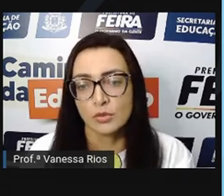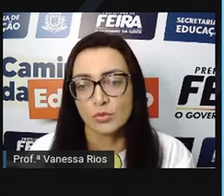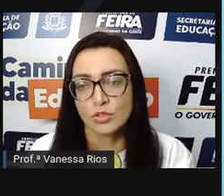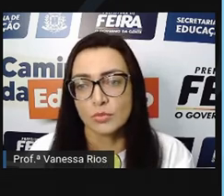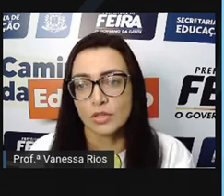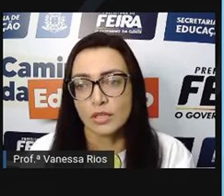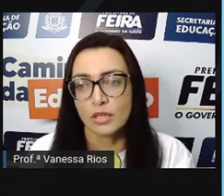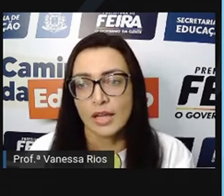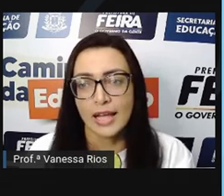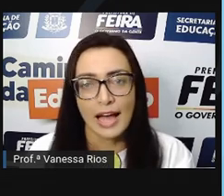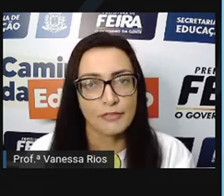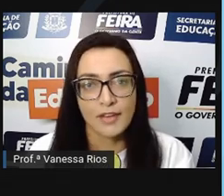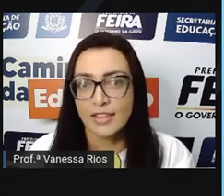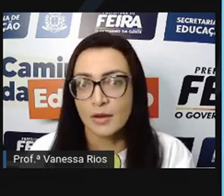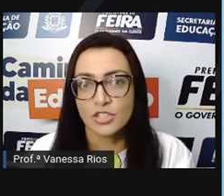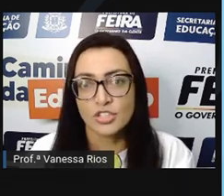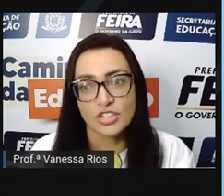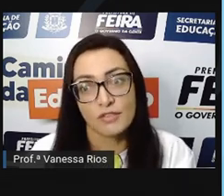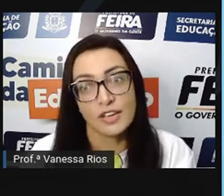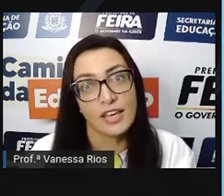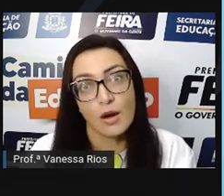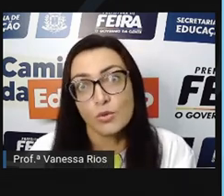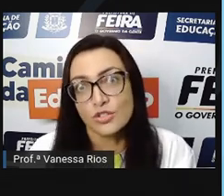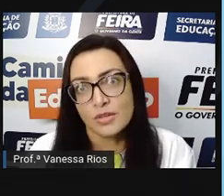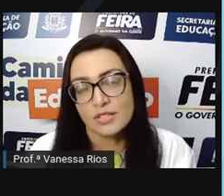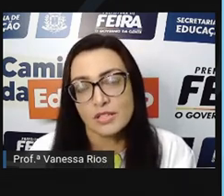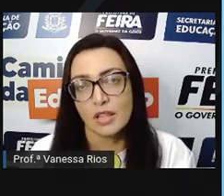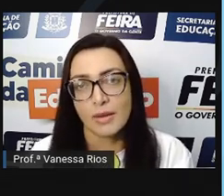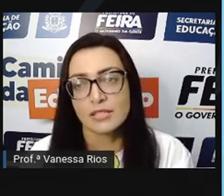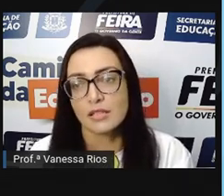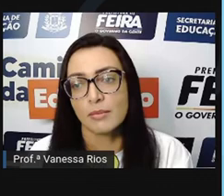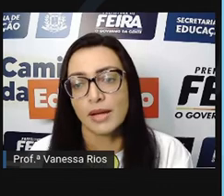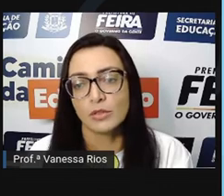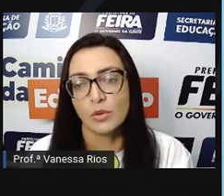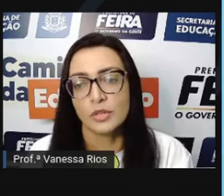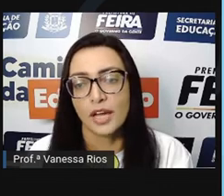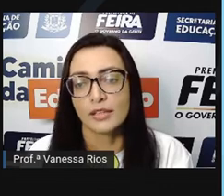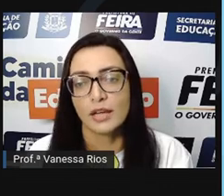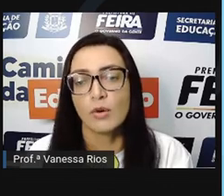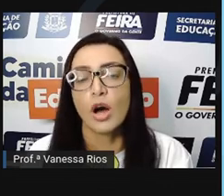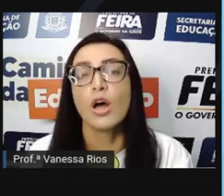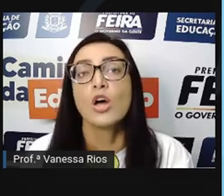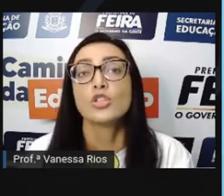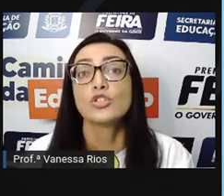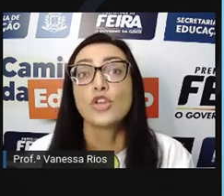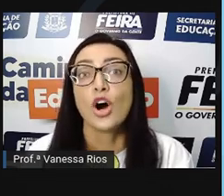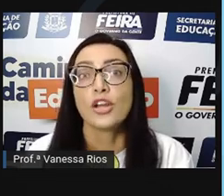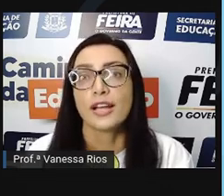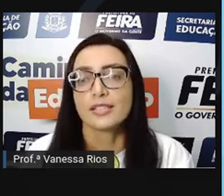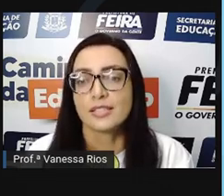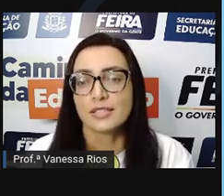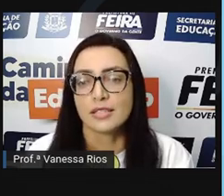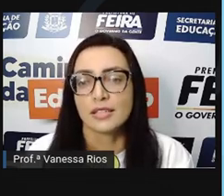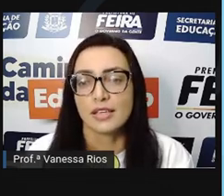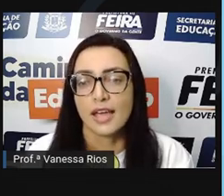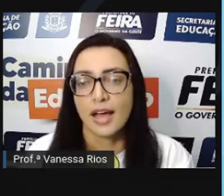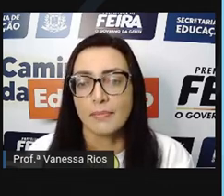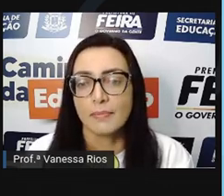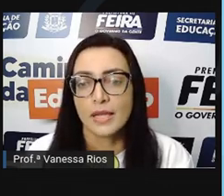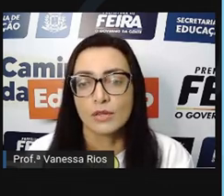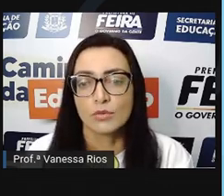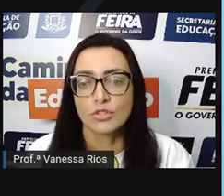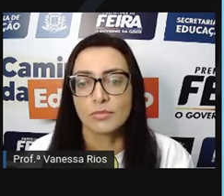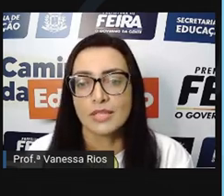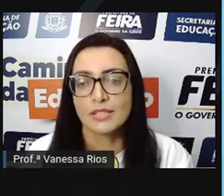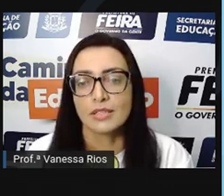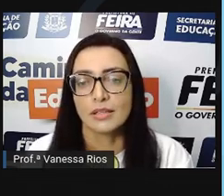antepenúltima. Café não. A gente já vê que é a última sílaba, a sílaba tônica. Então, Tórax, que é a